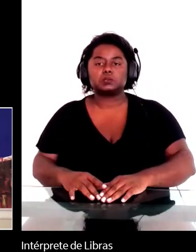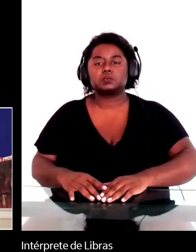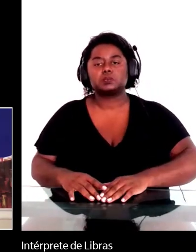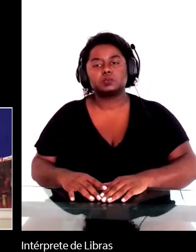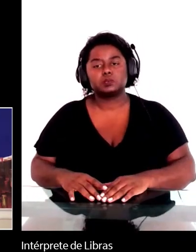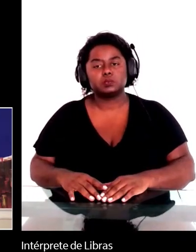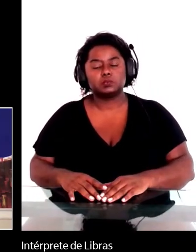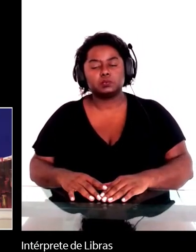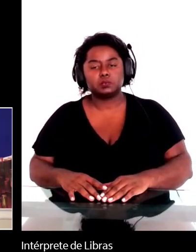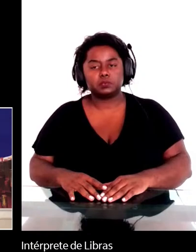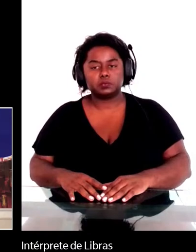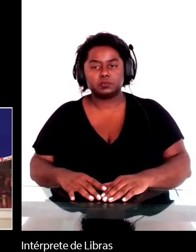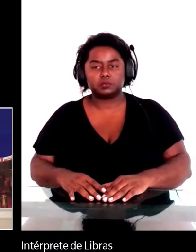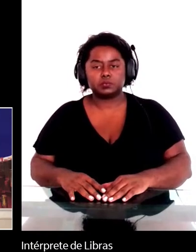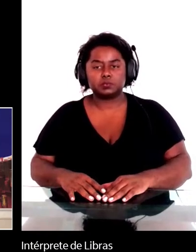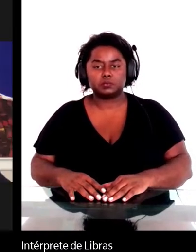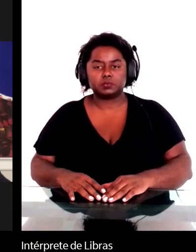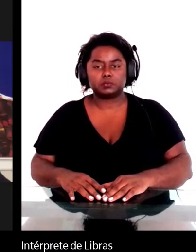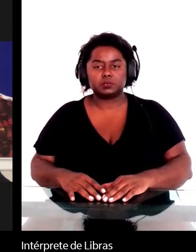Ana Lúcia